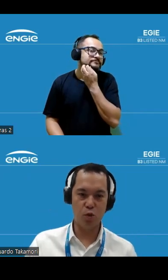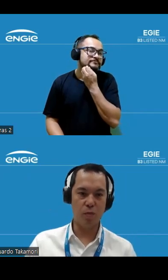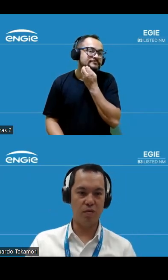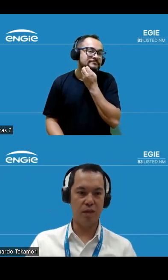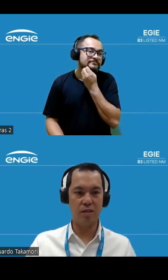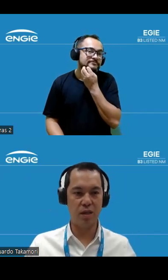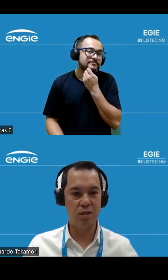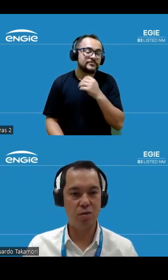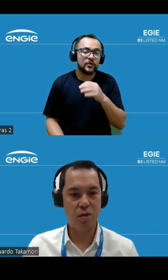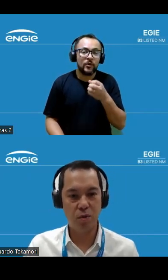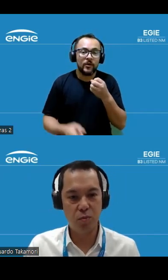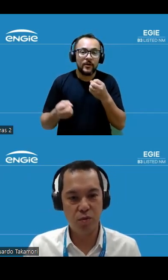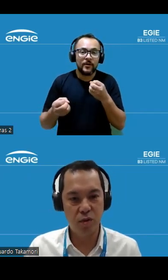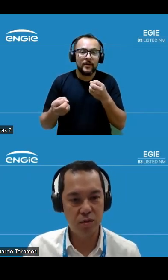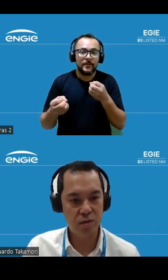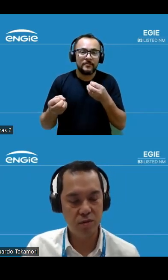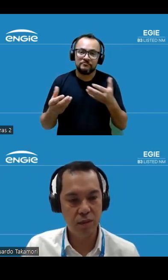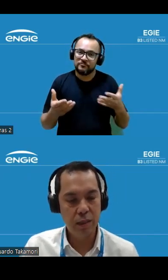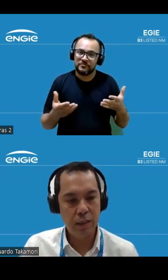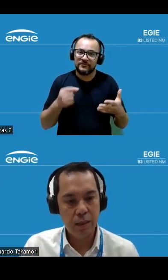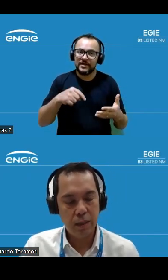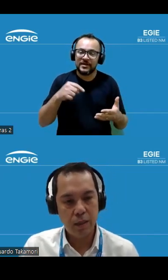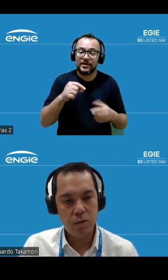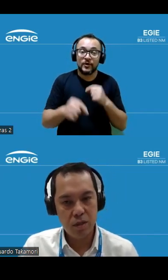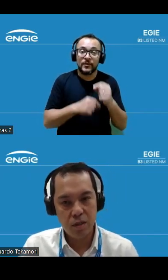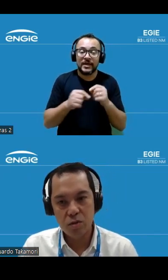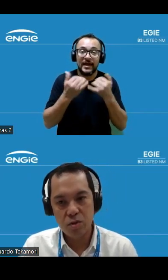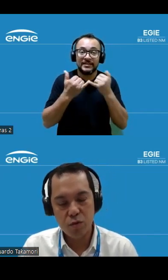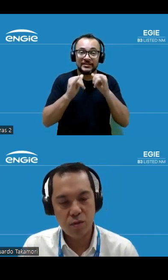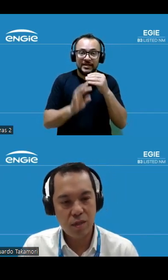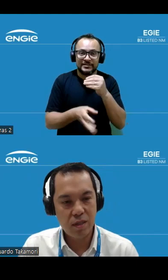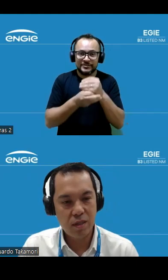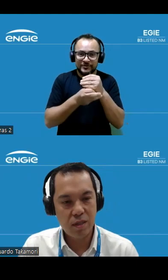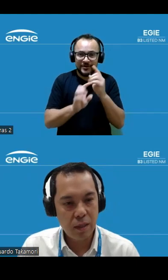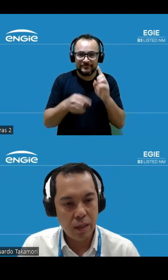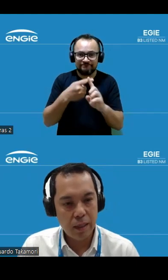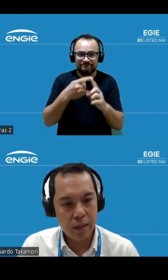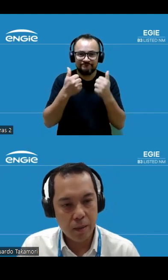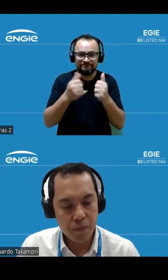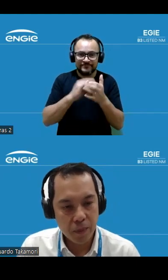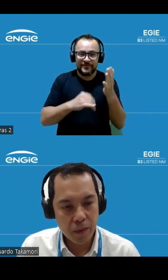Muito bem-vinda a essa energia adicionada para o nosso portfólio, inclusive, considerando o nosso nível de contratação.